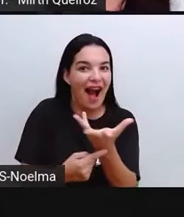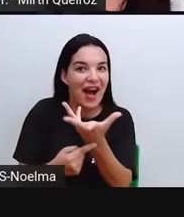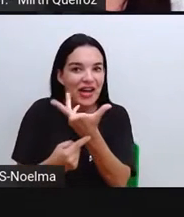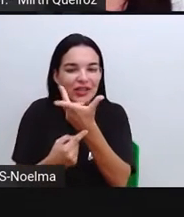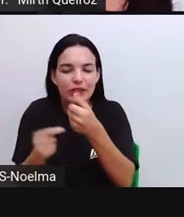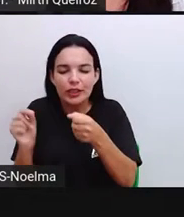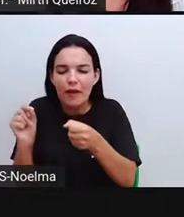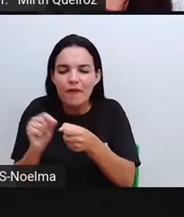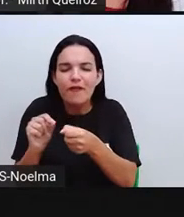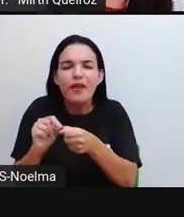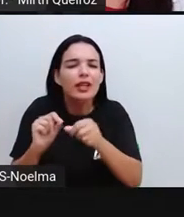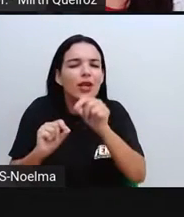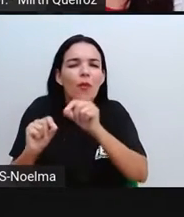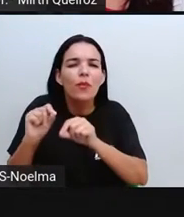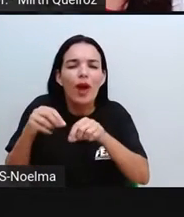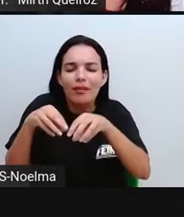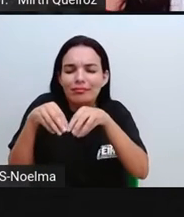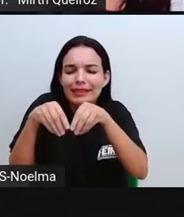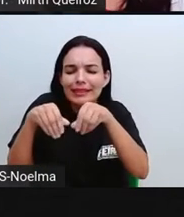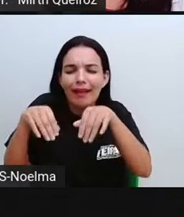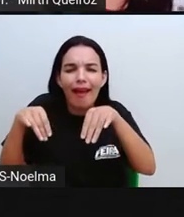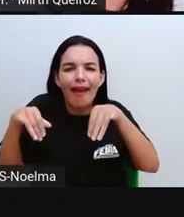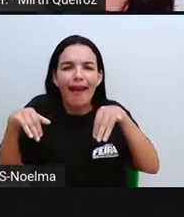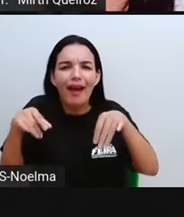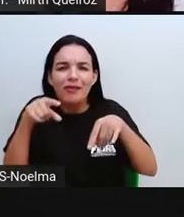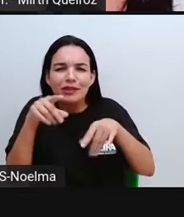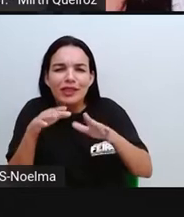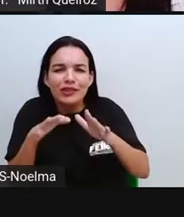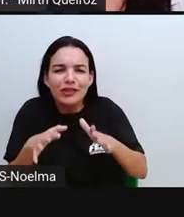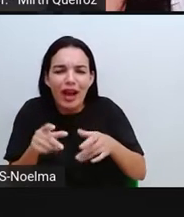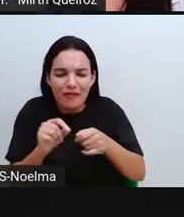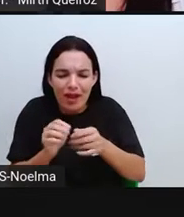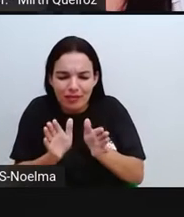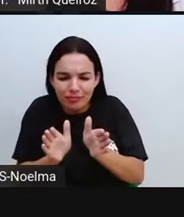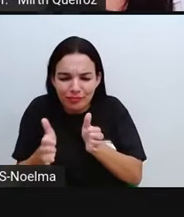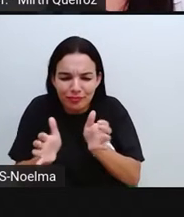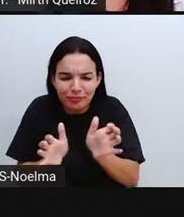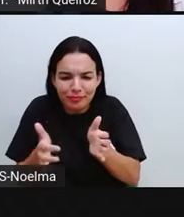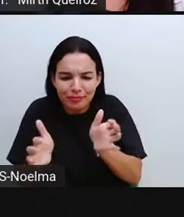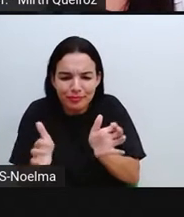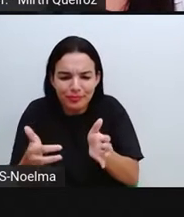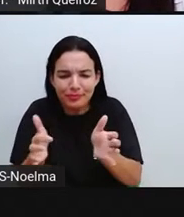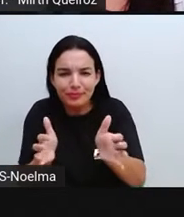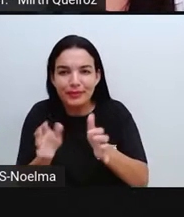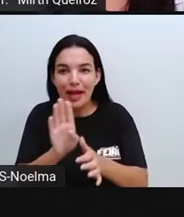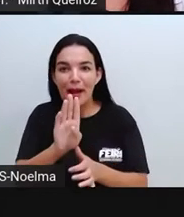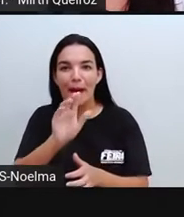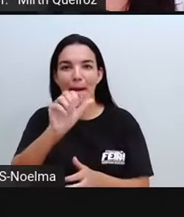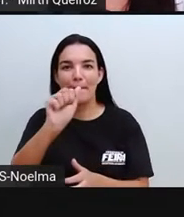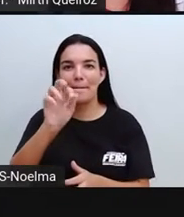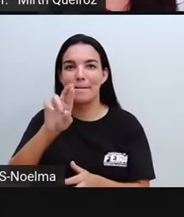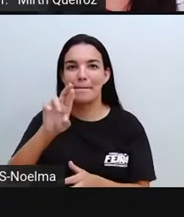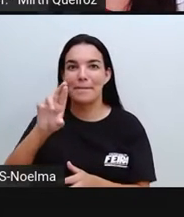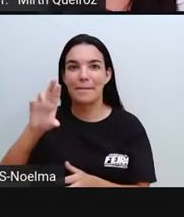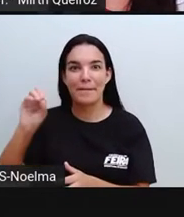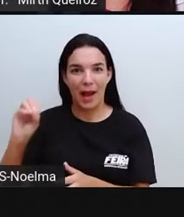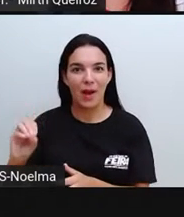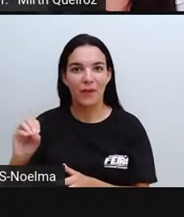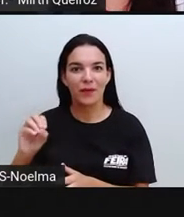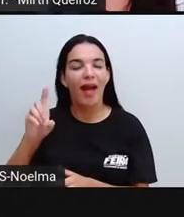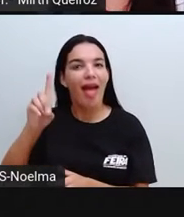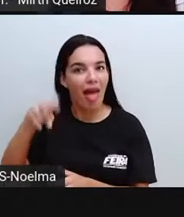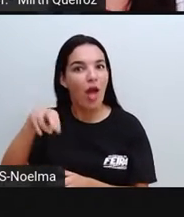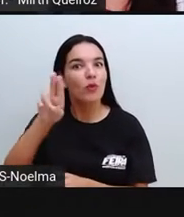Quem é que nunca manejou e mexeu com barro? O barro é utilizado para a